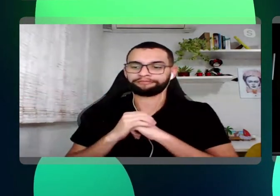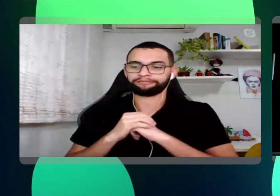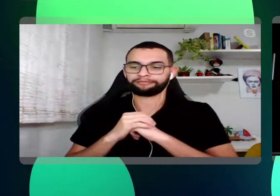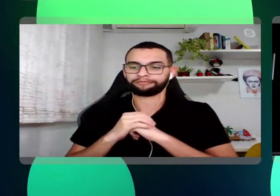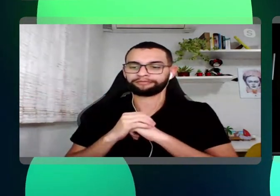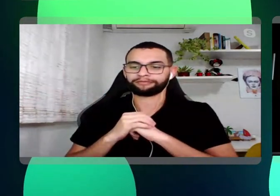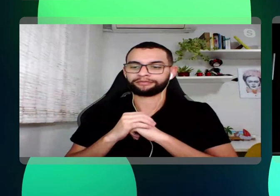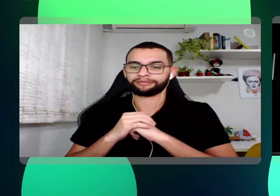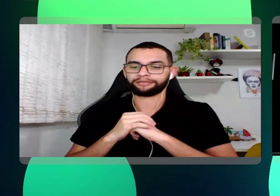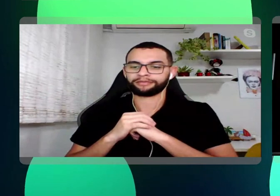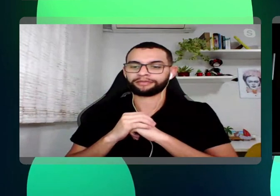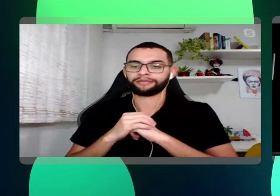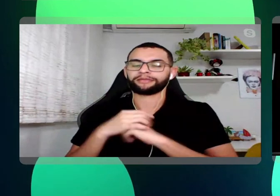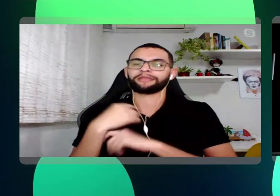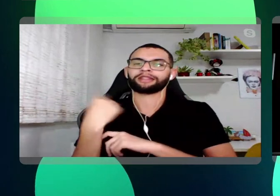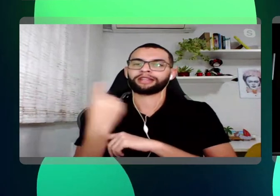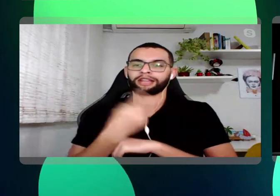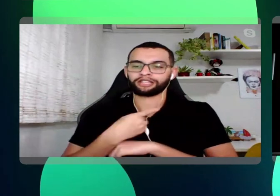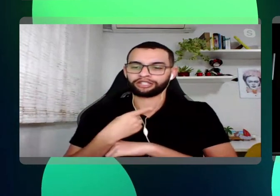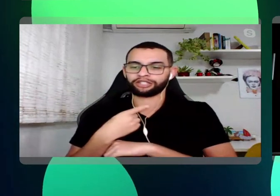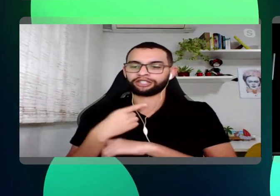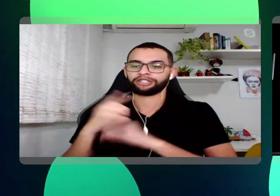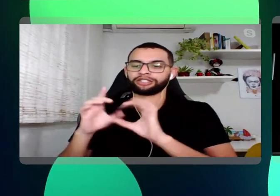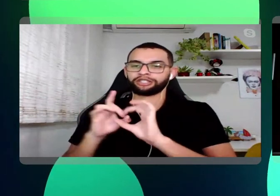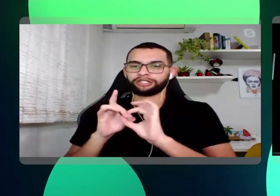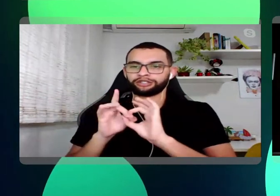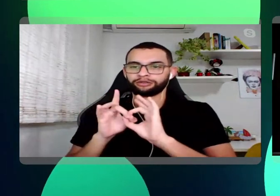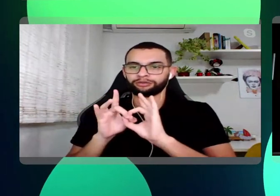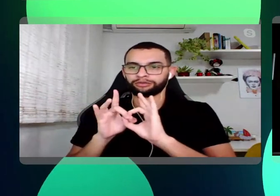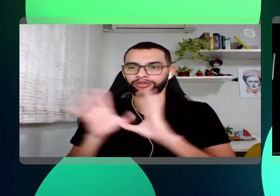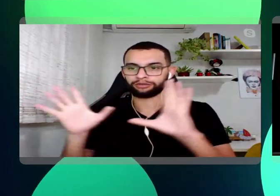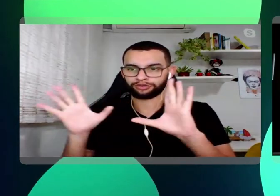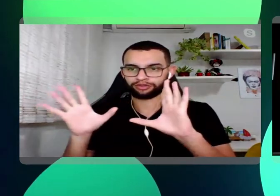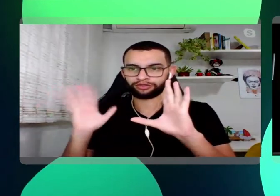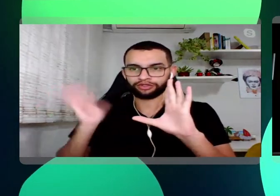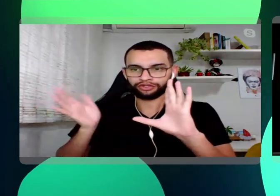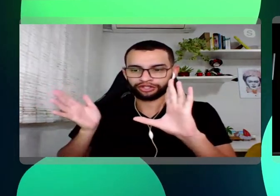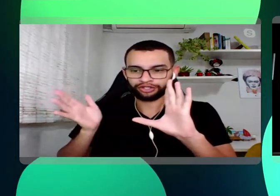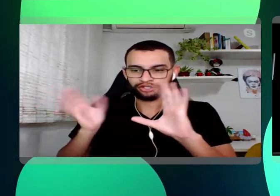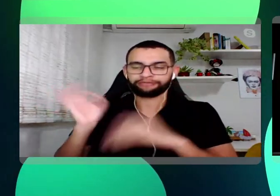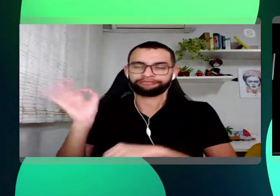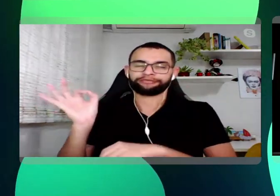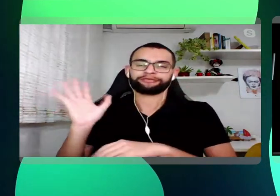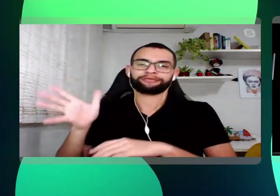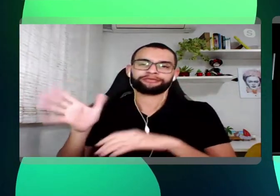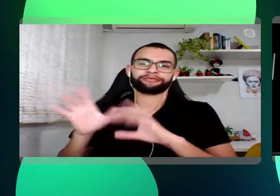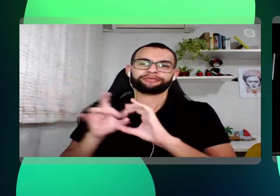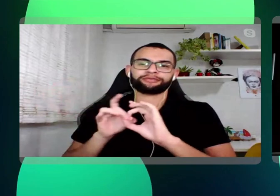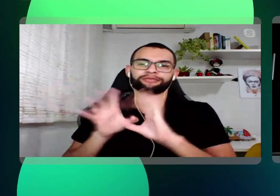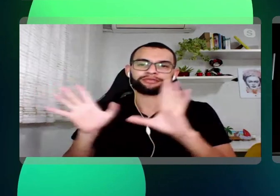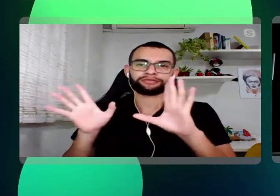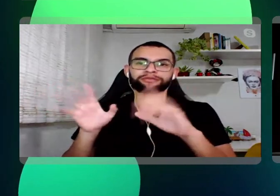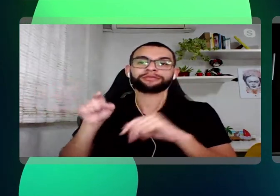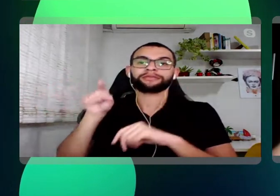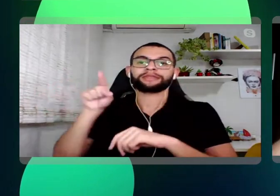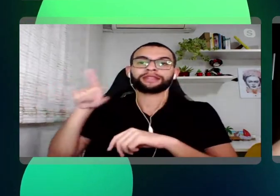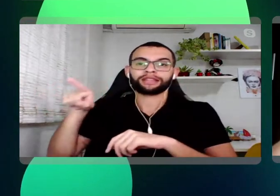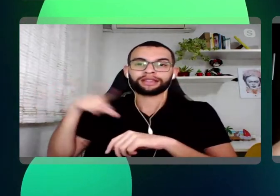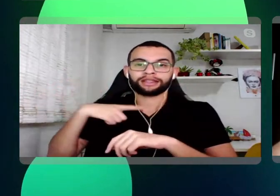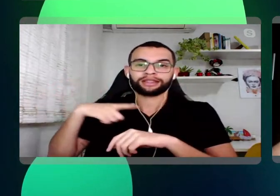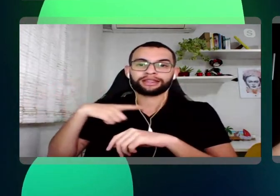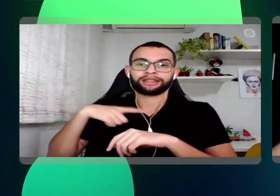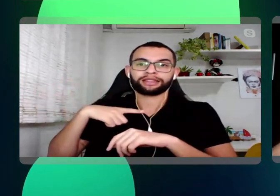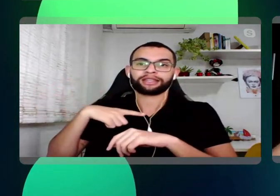A gente disponibilizou aqui do lado... Opa! disponibilizou, certo? Maravilha! Então, aí está o QR Code